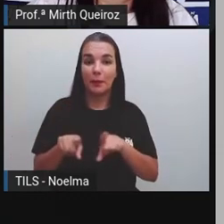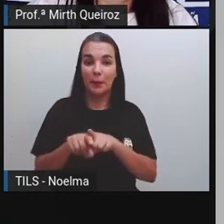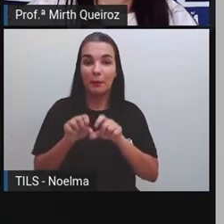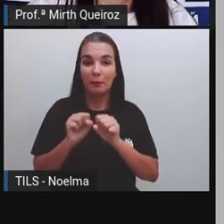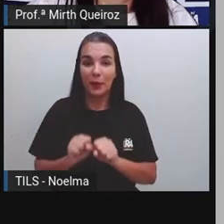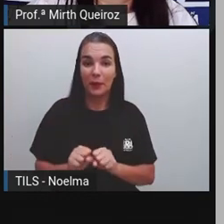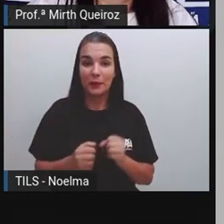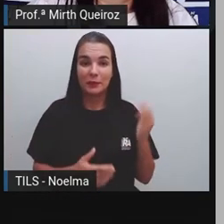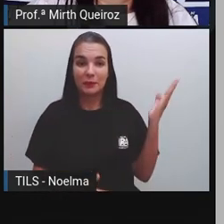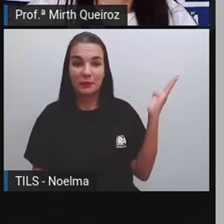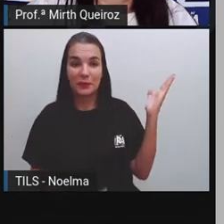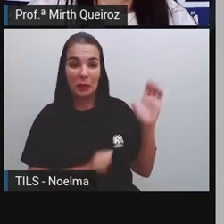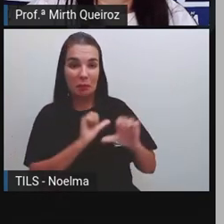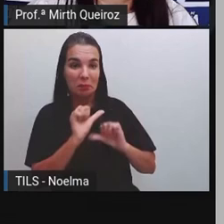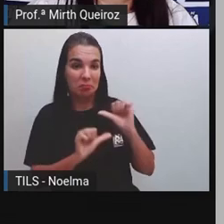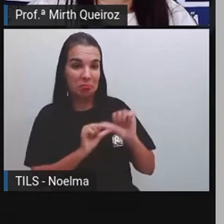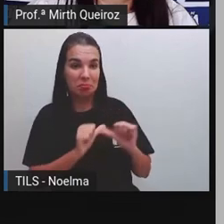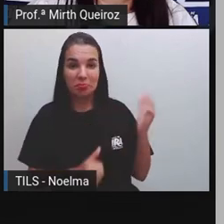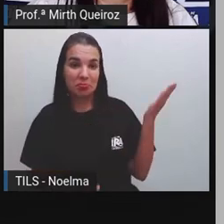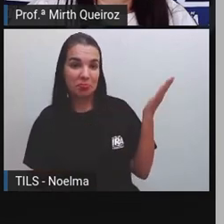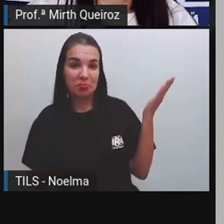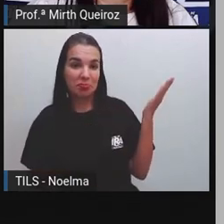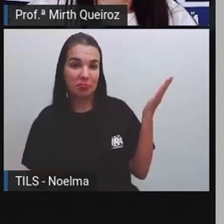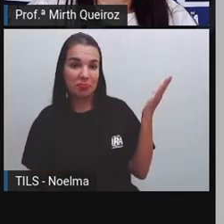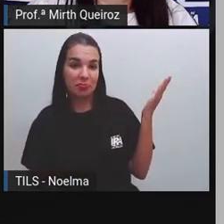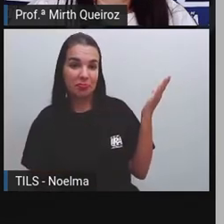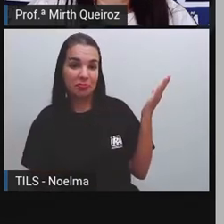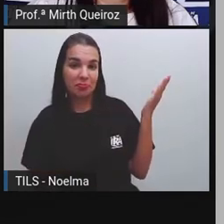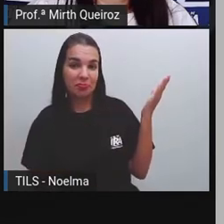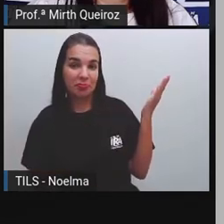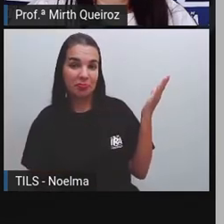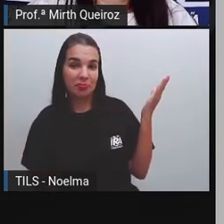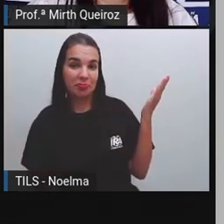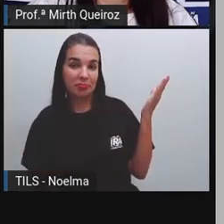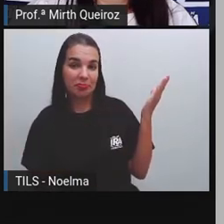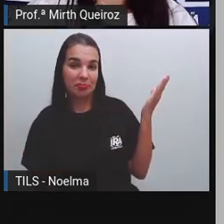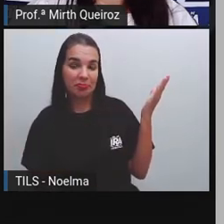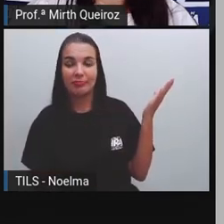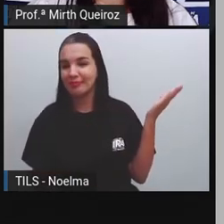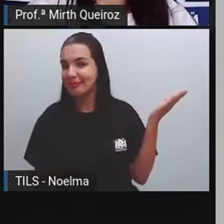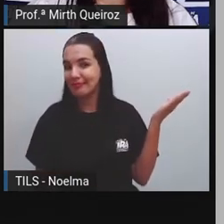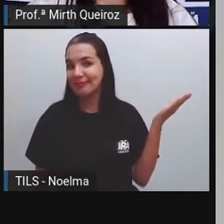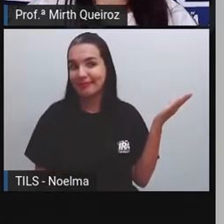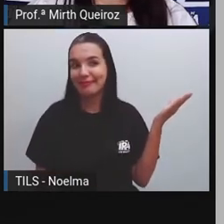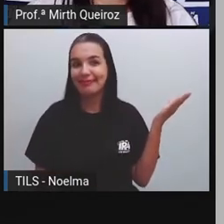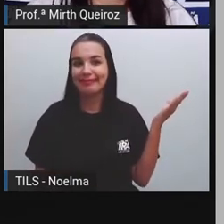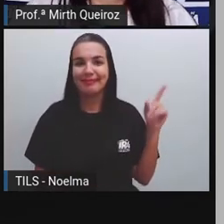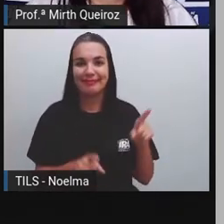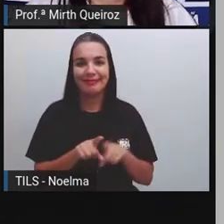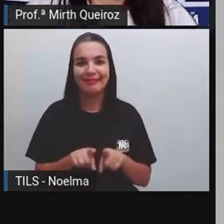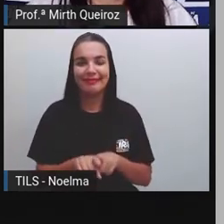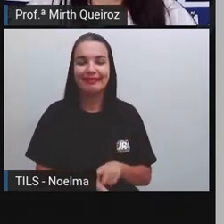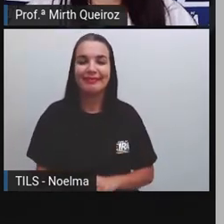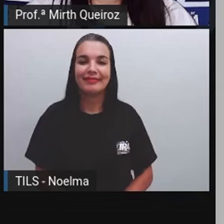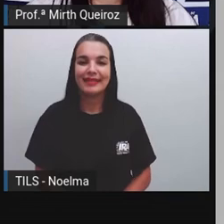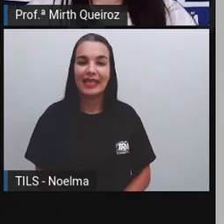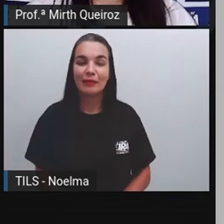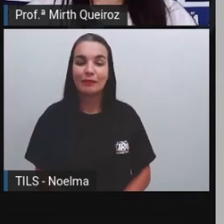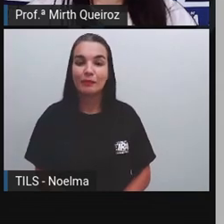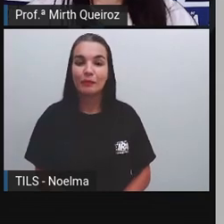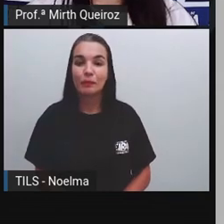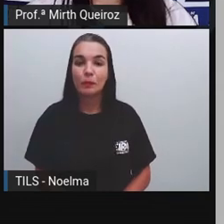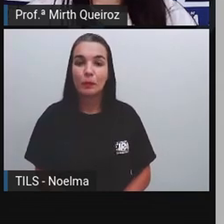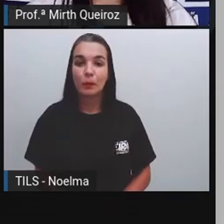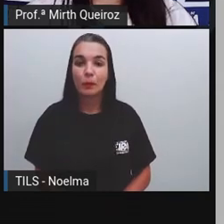Vamos supor que eu quero colocar a minha professora assim. Cabelo mais curto. Olha só. Aqui também,